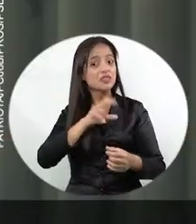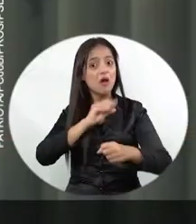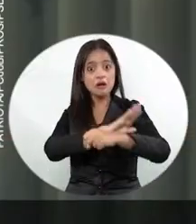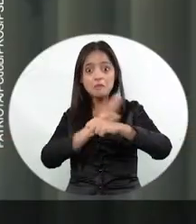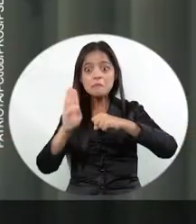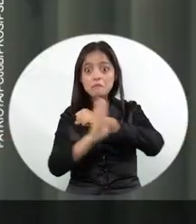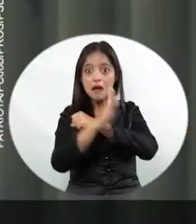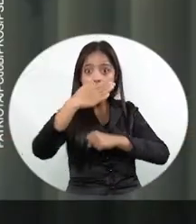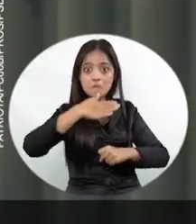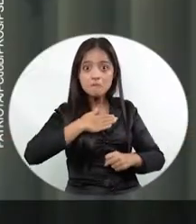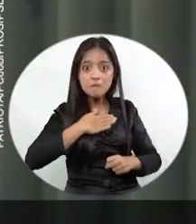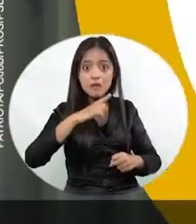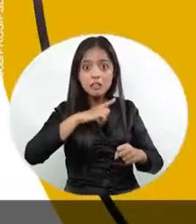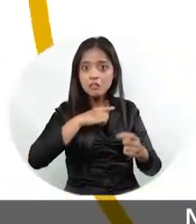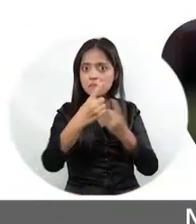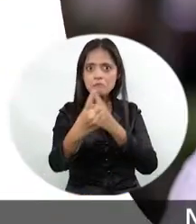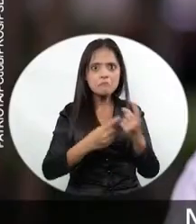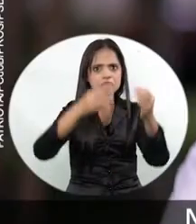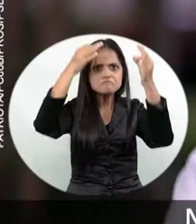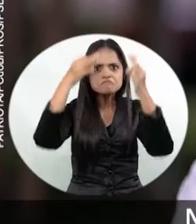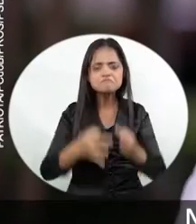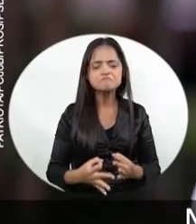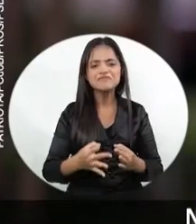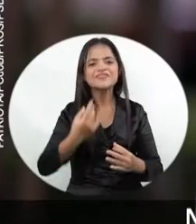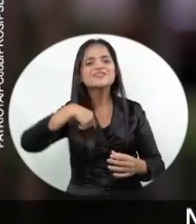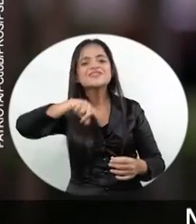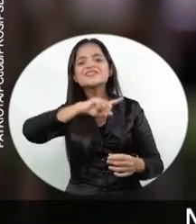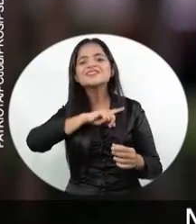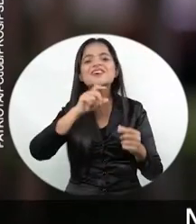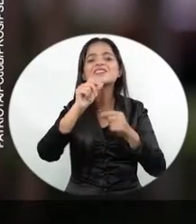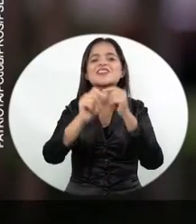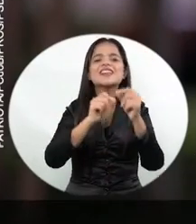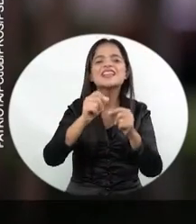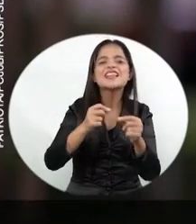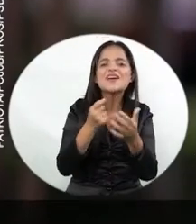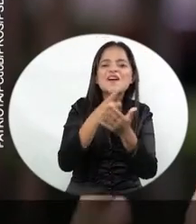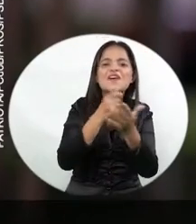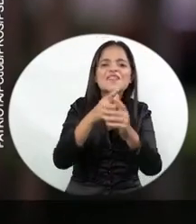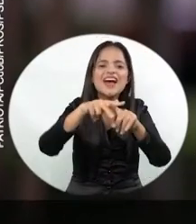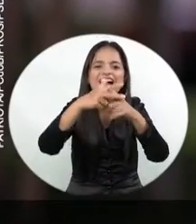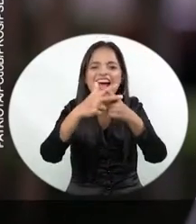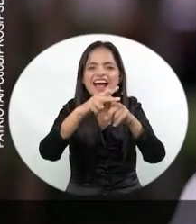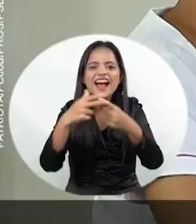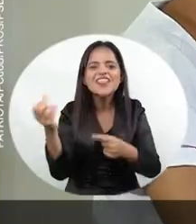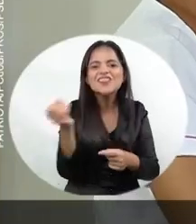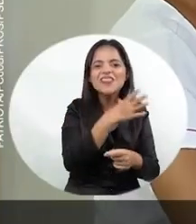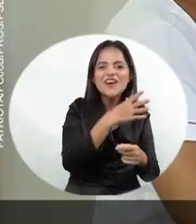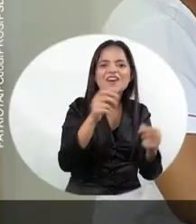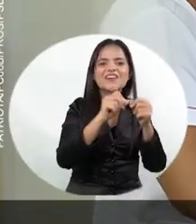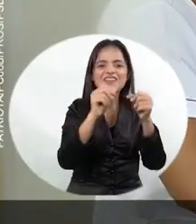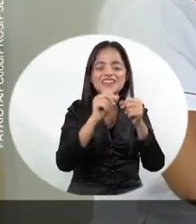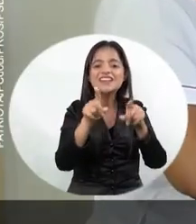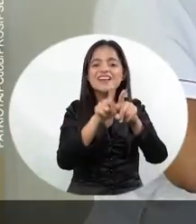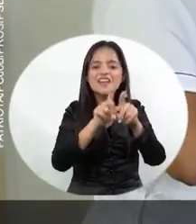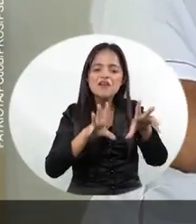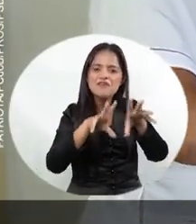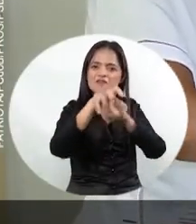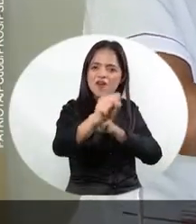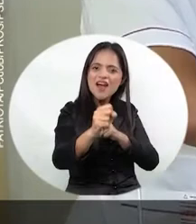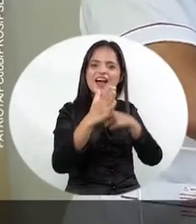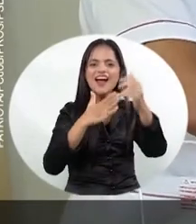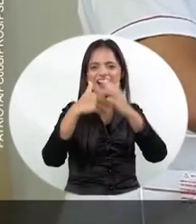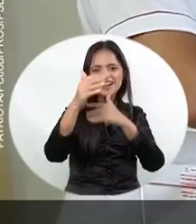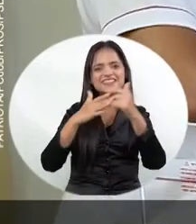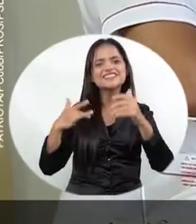um postinho da família e ganhamos a 10. Nós vamos adquirir novos equipamentos e realizar treinamentos com os nossos profissionais de saúde.